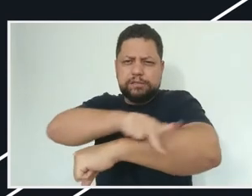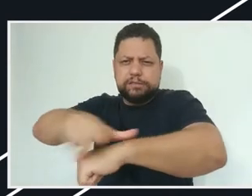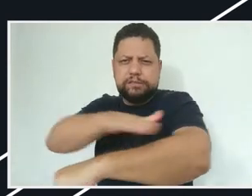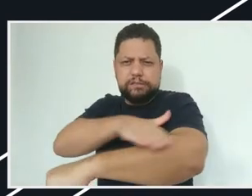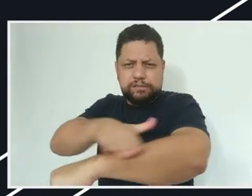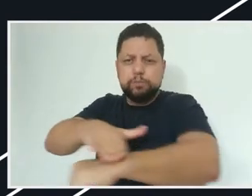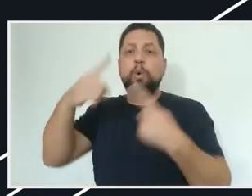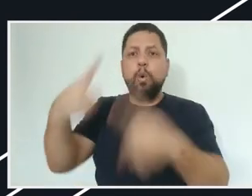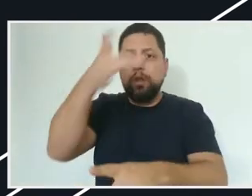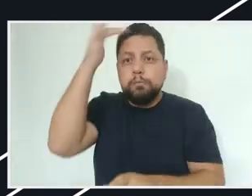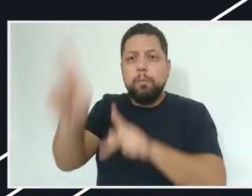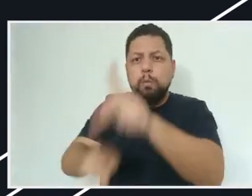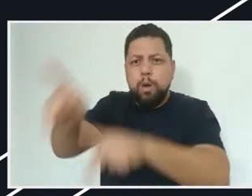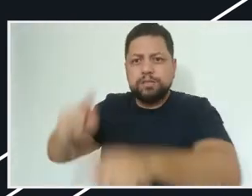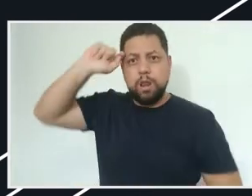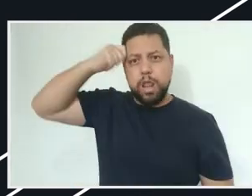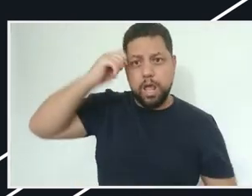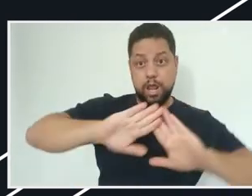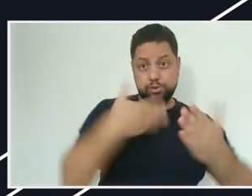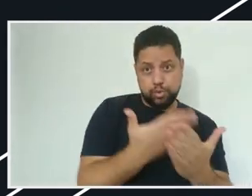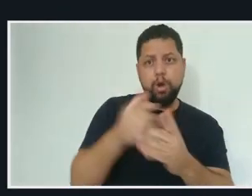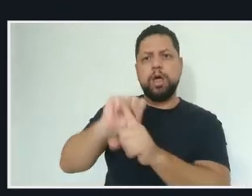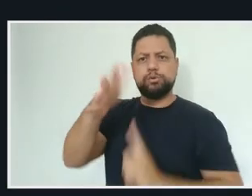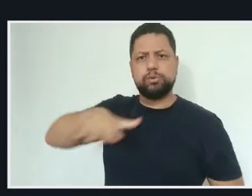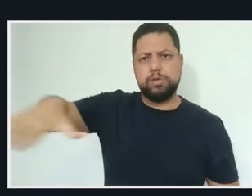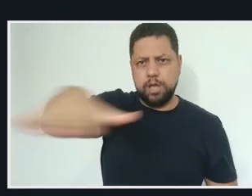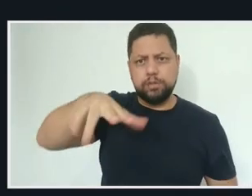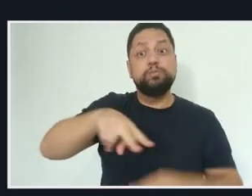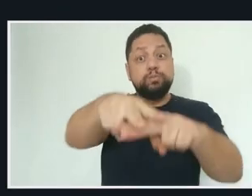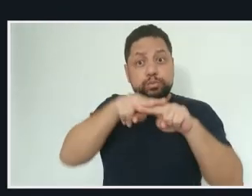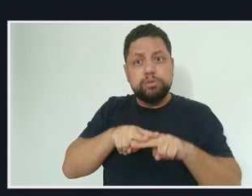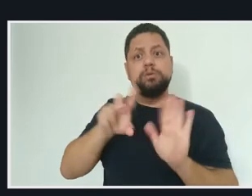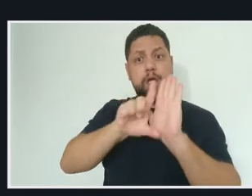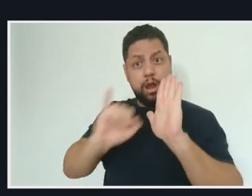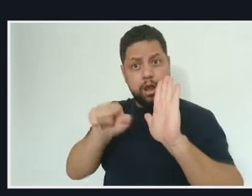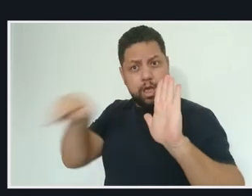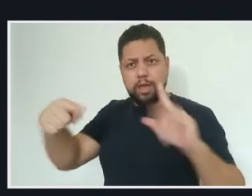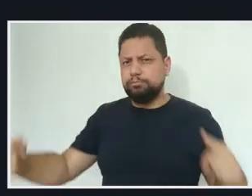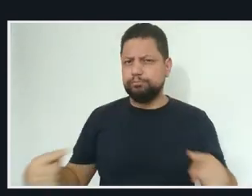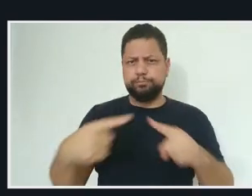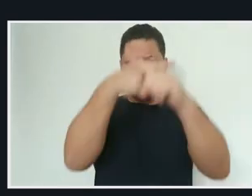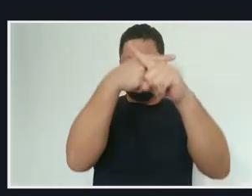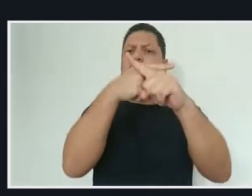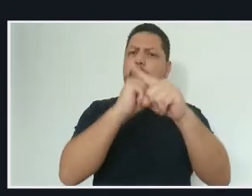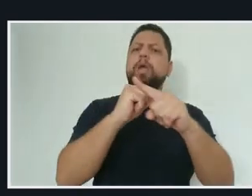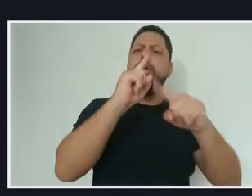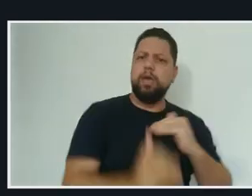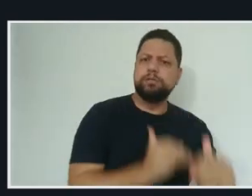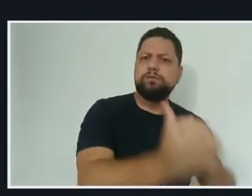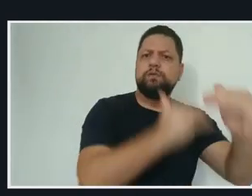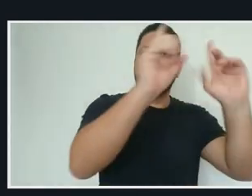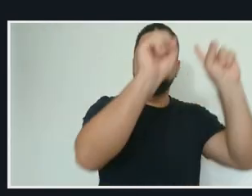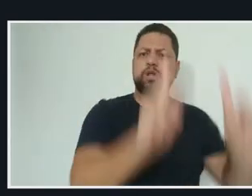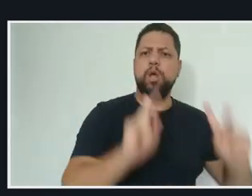Tribunal Federal na garantia da aplicação da Constituição. Convidamos as senhoras e os senhores a apreciar os memoriais